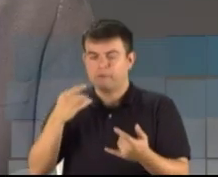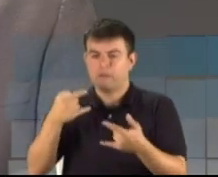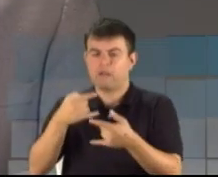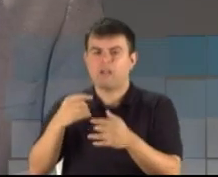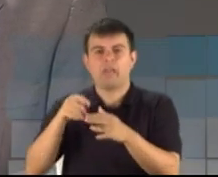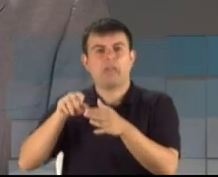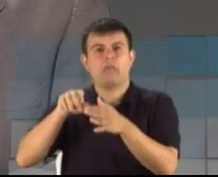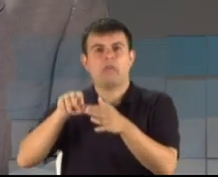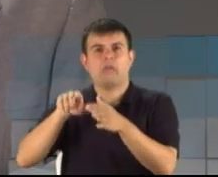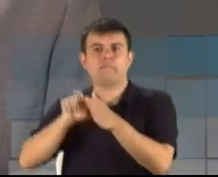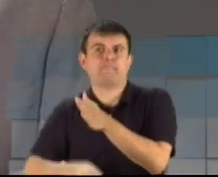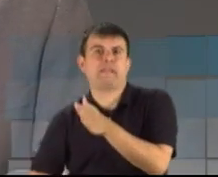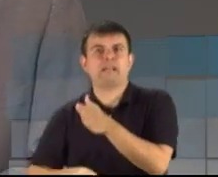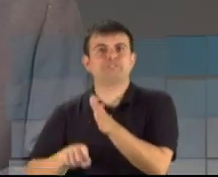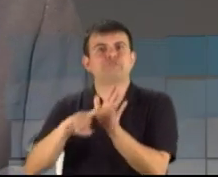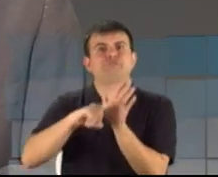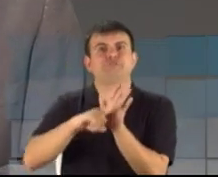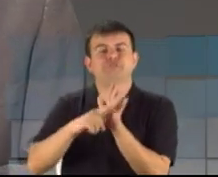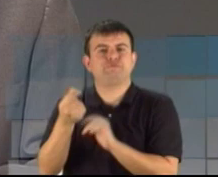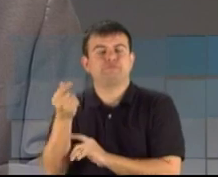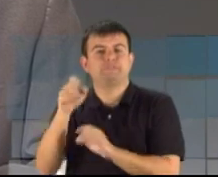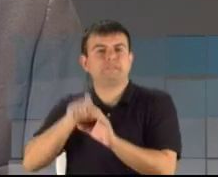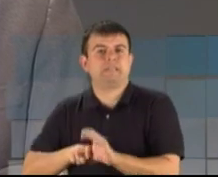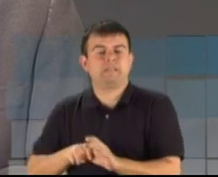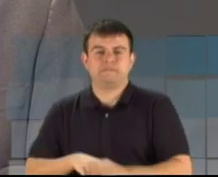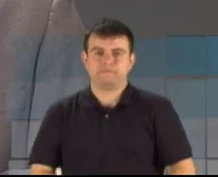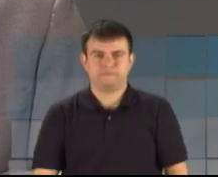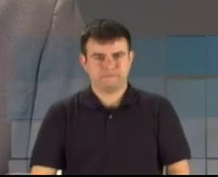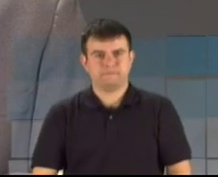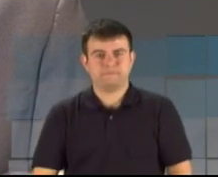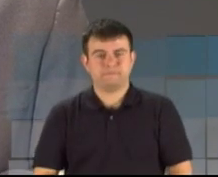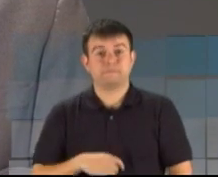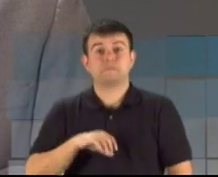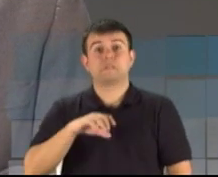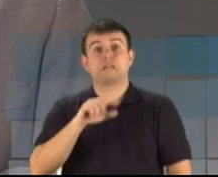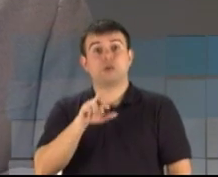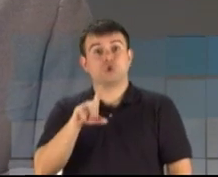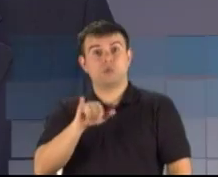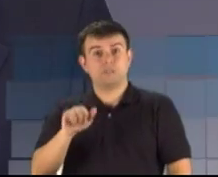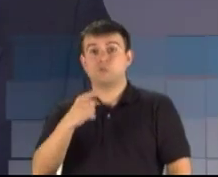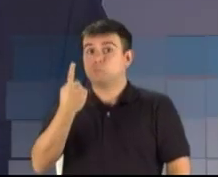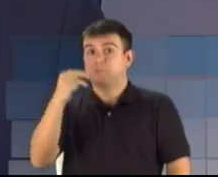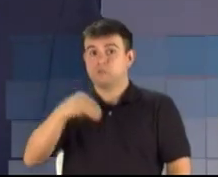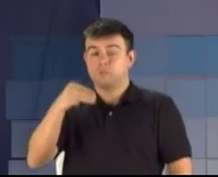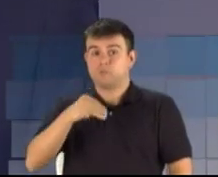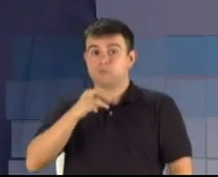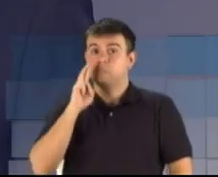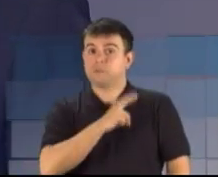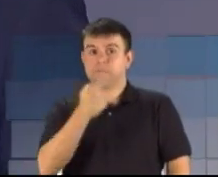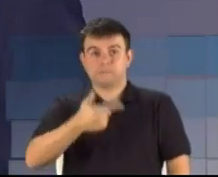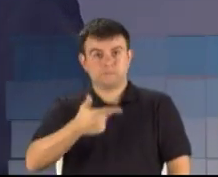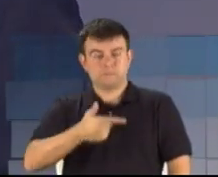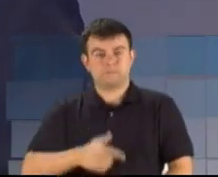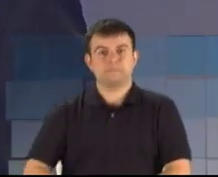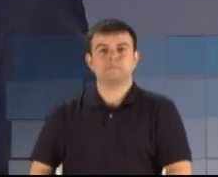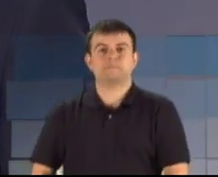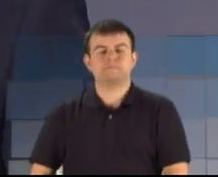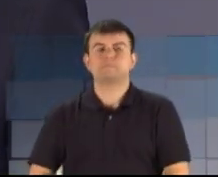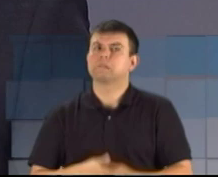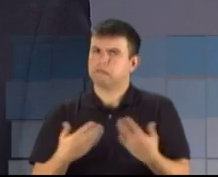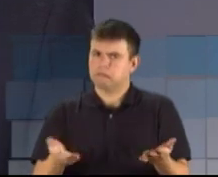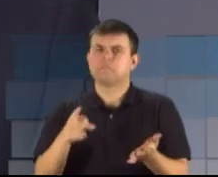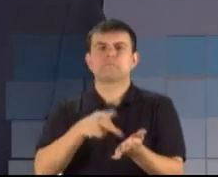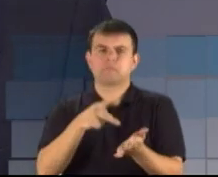pagando... esgotado o candidato José Paulo Cairoli. Um minuto para a réplica. Tem dúvida que o governo tem que